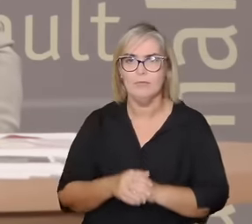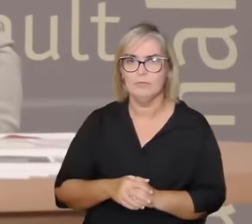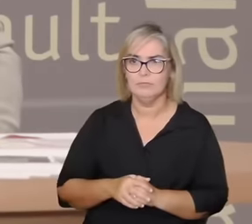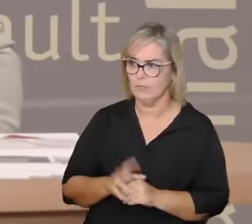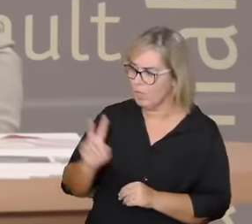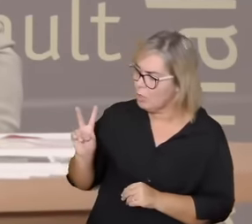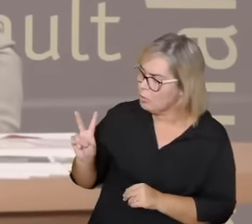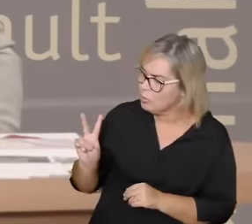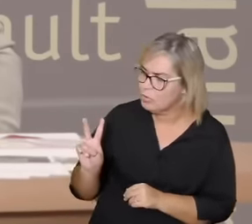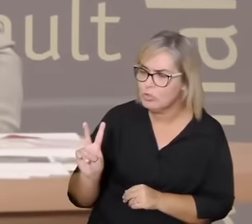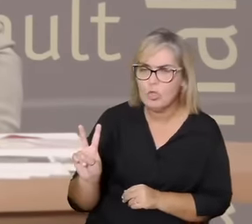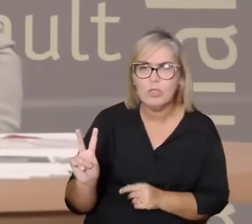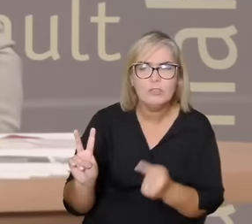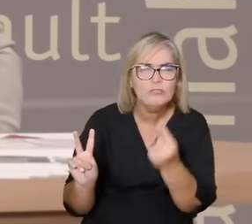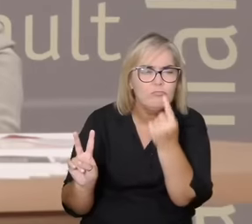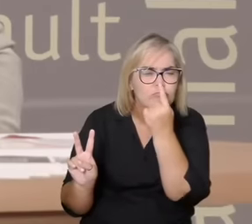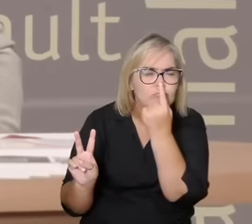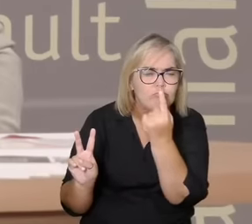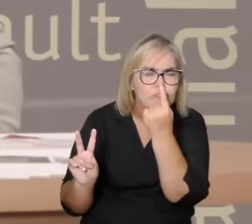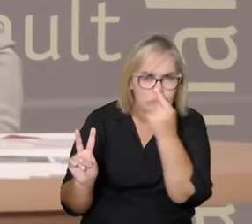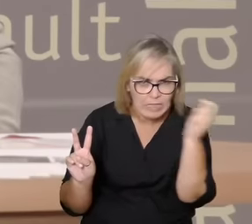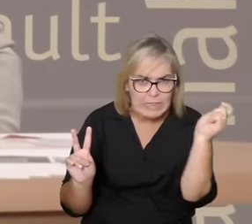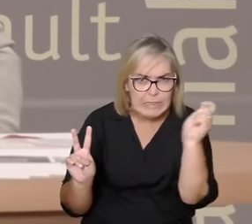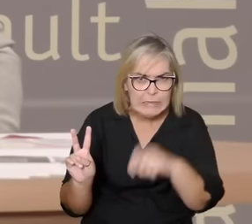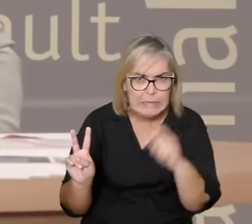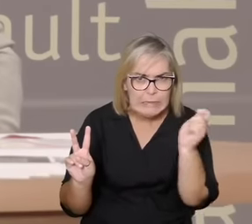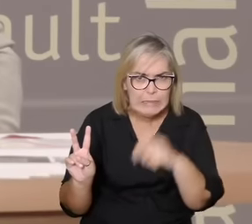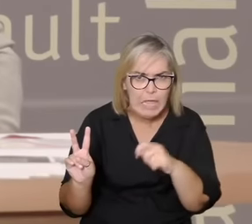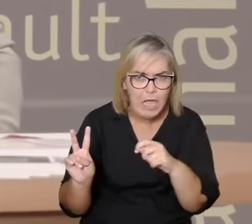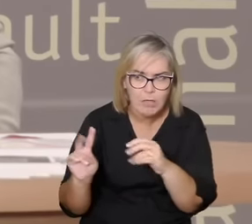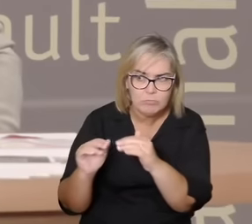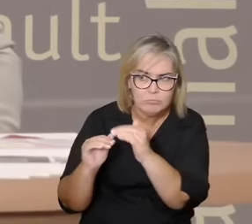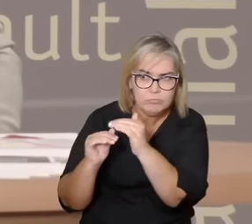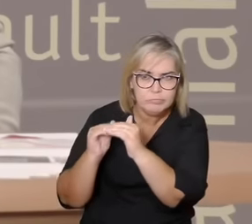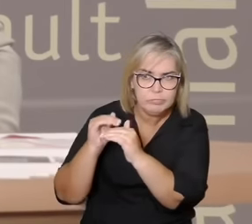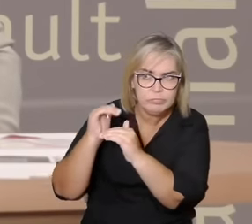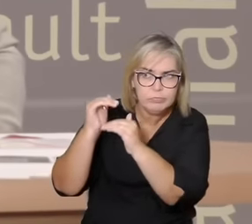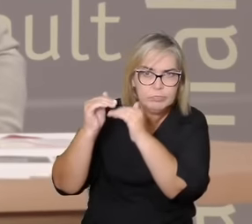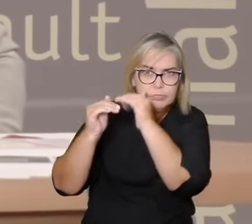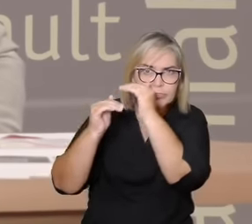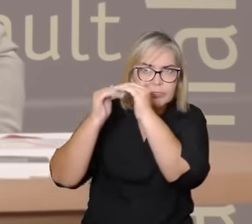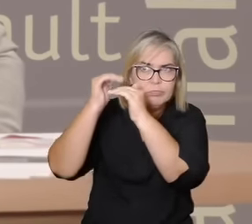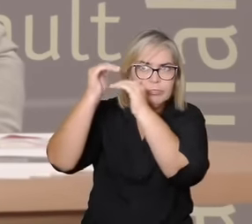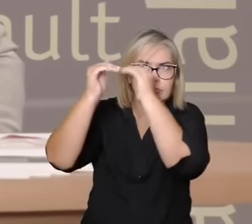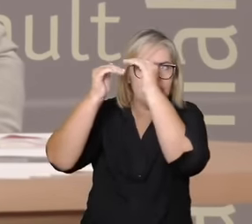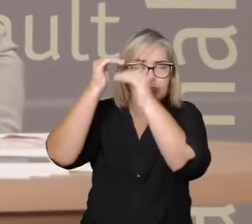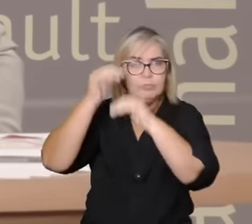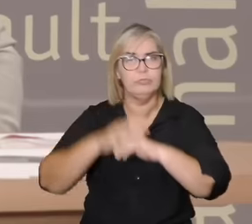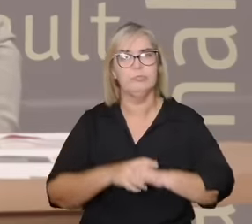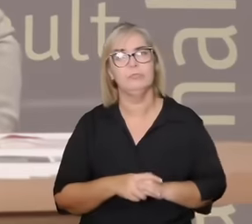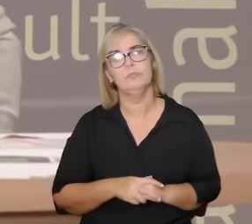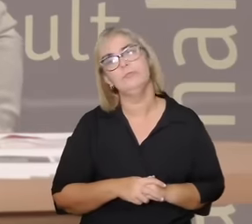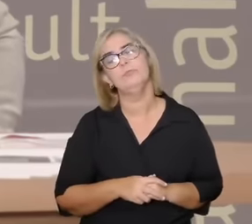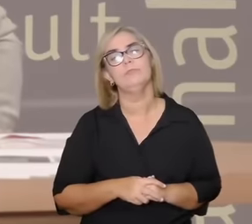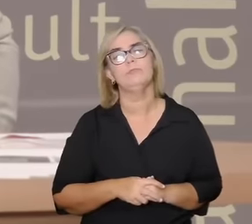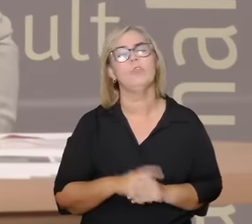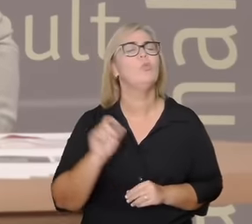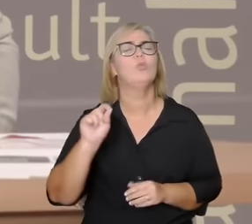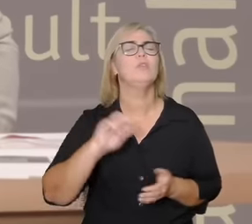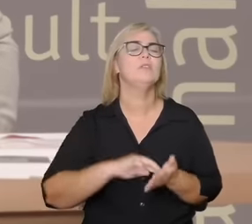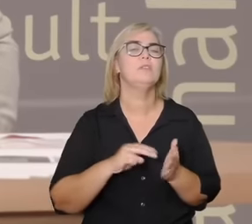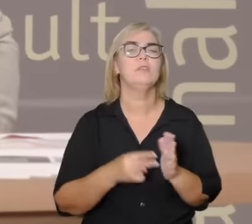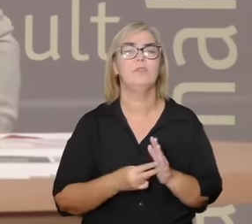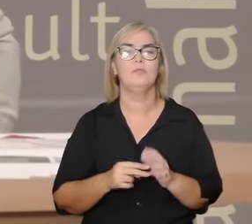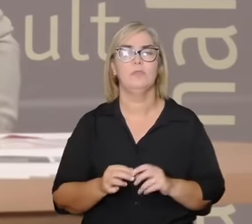que seja capaz de revelar aquilo que é mais radical as minhas maiores radicalidades o significa isso?